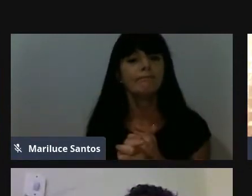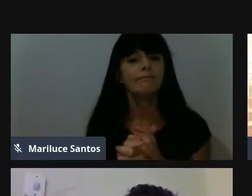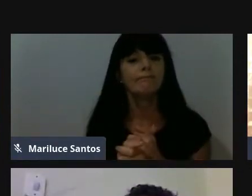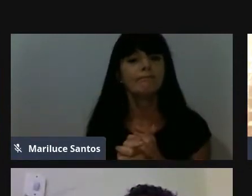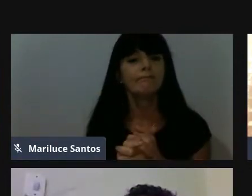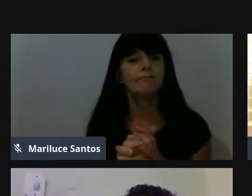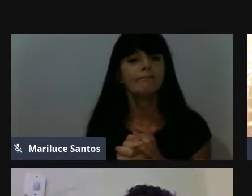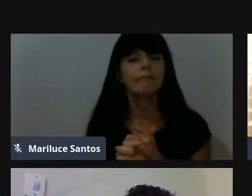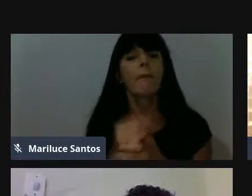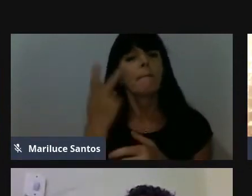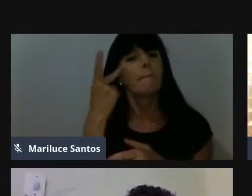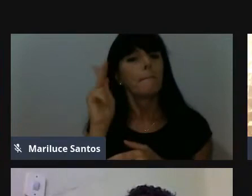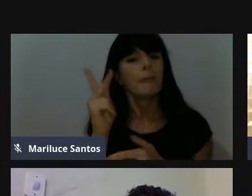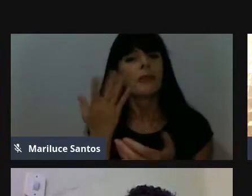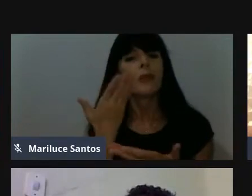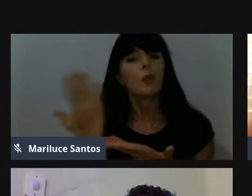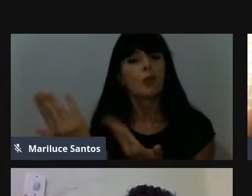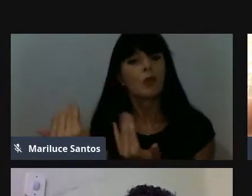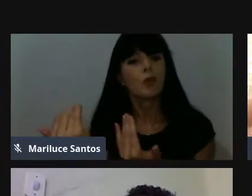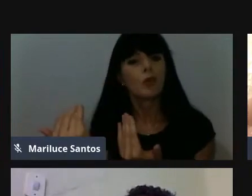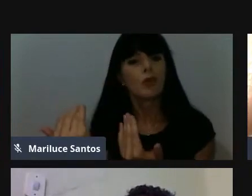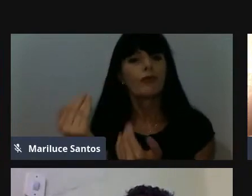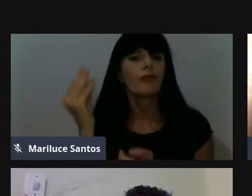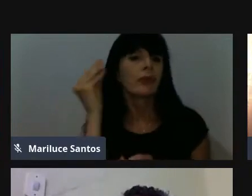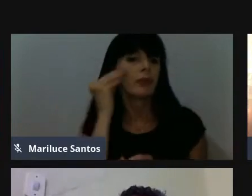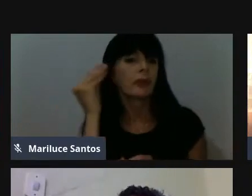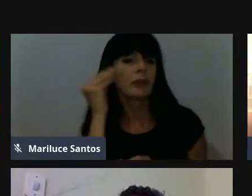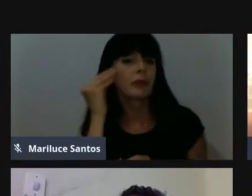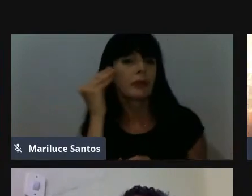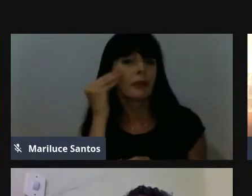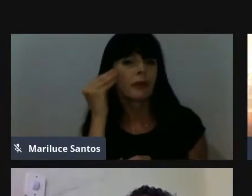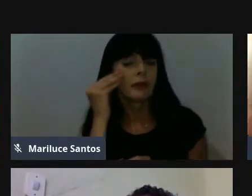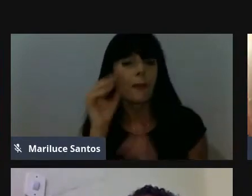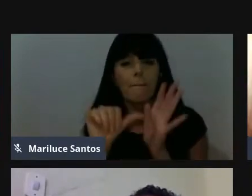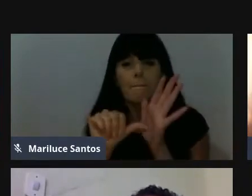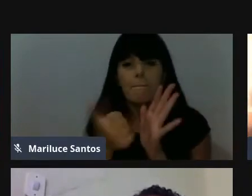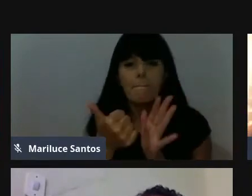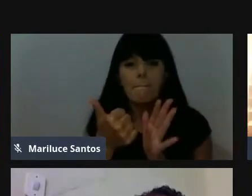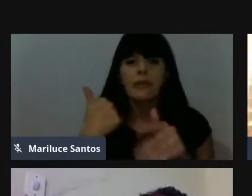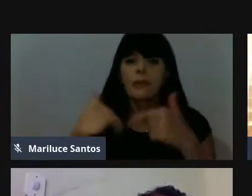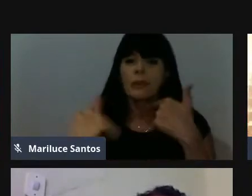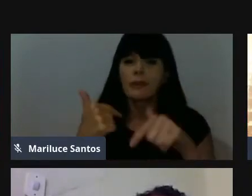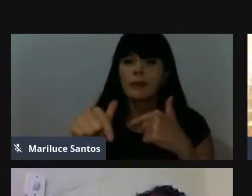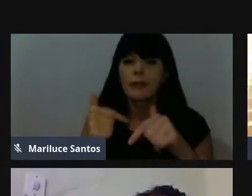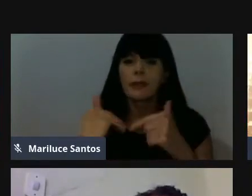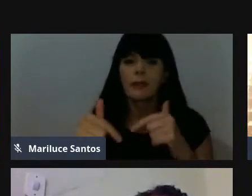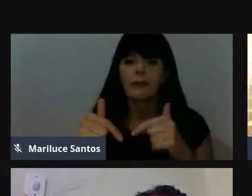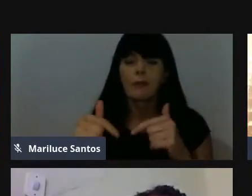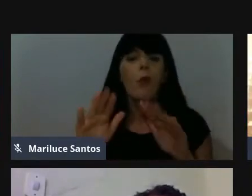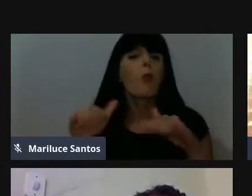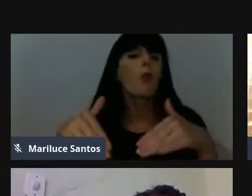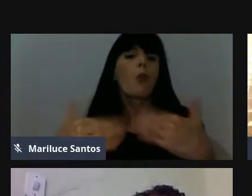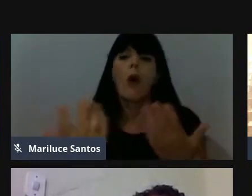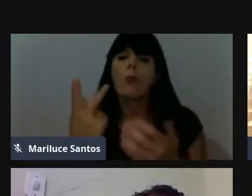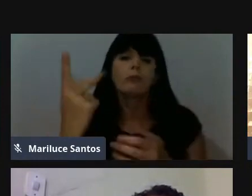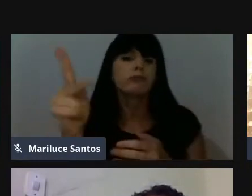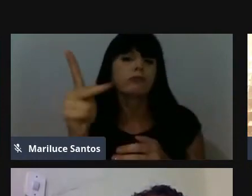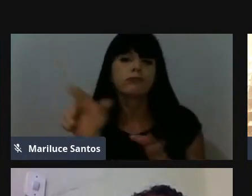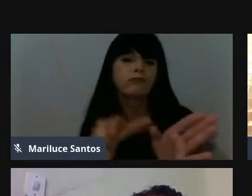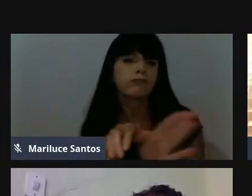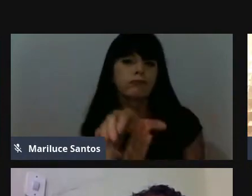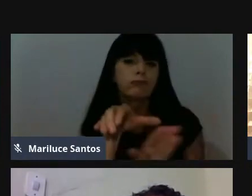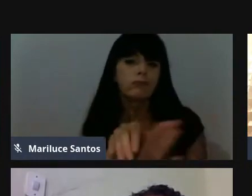um jovem que vai tentar fazer o primeiro, tentar o primeiro emprego e se você teria algum conselho, alguma dica, assim,